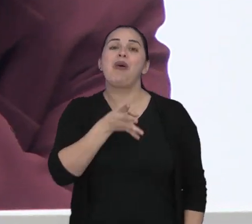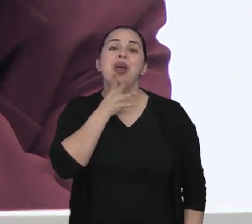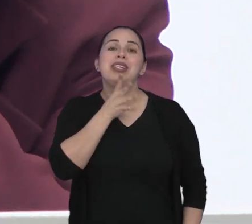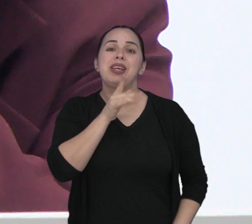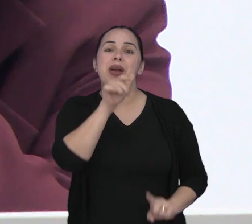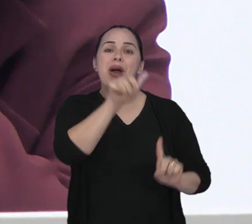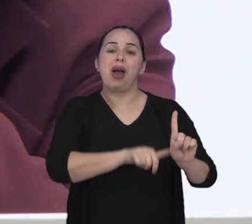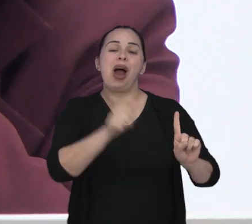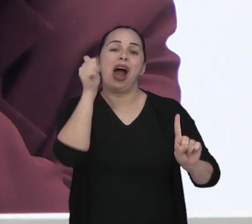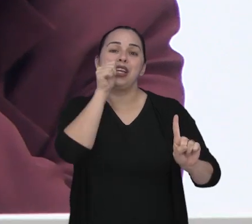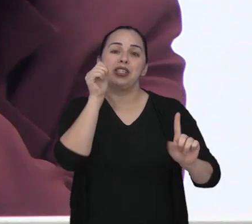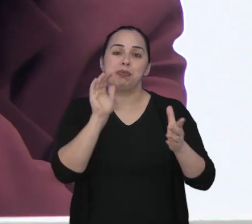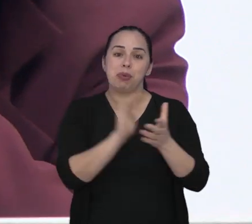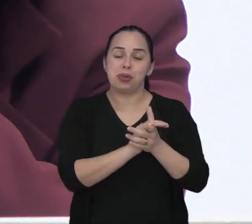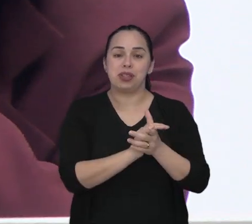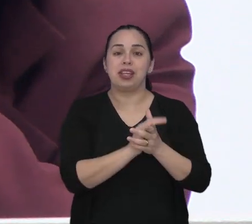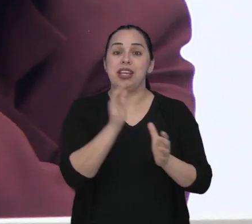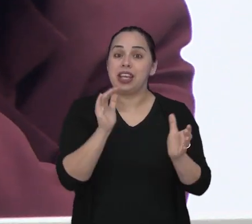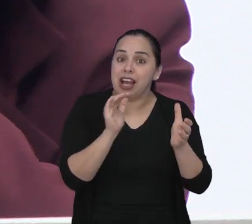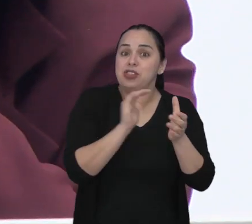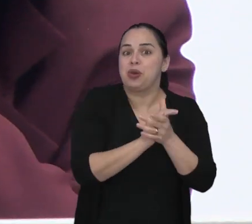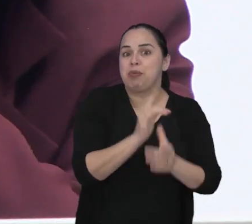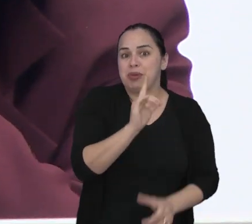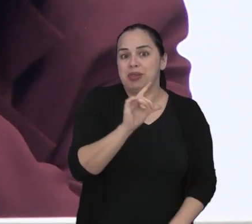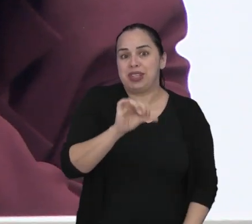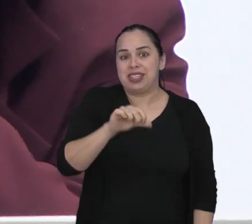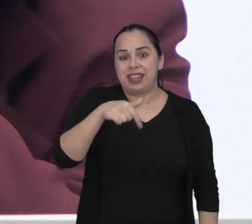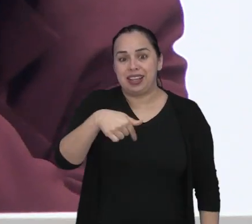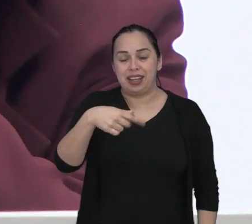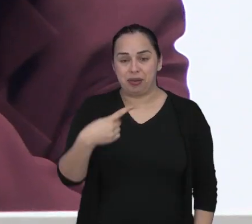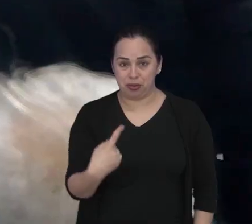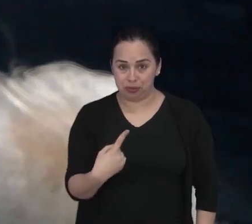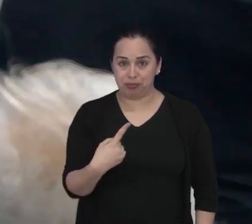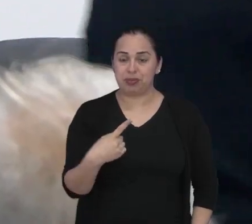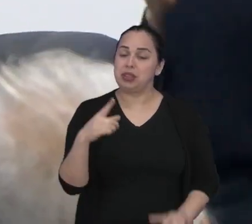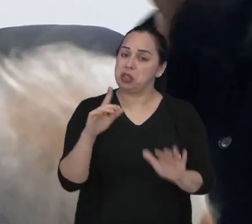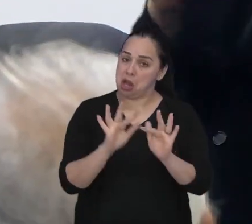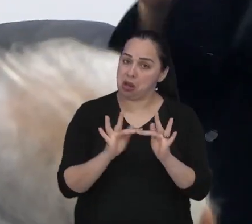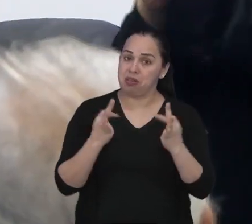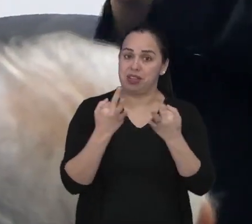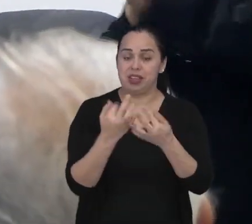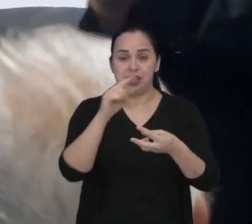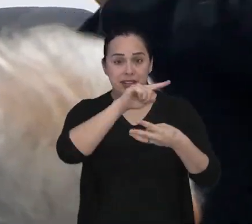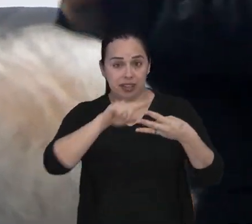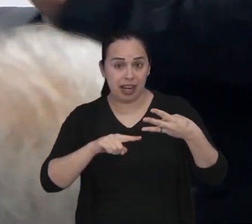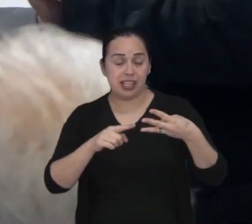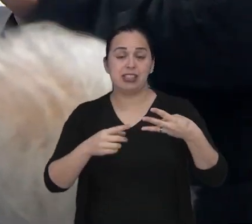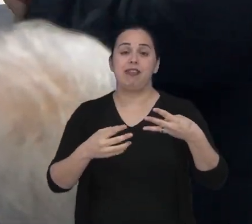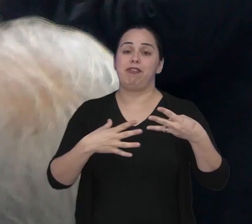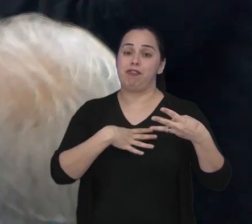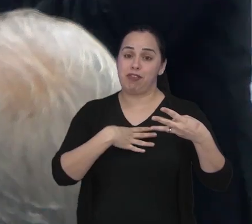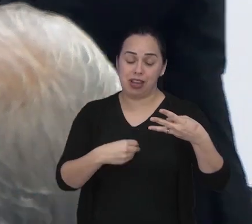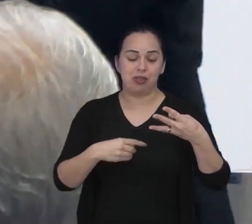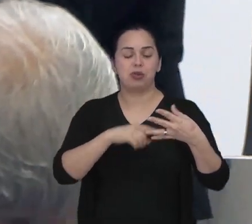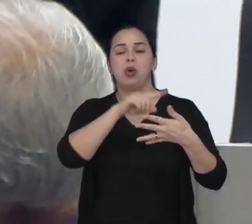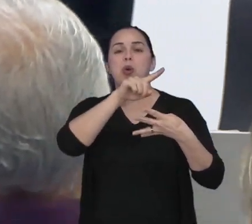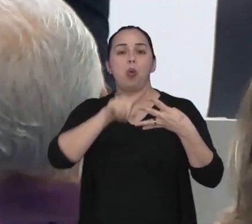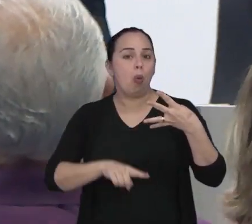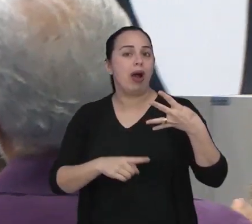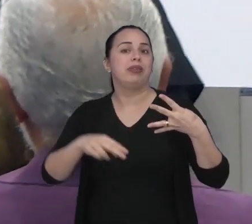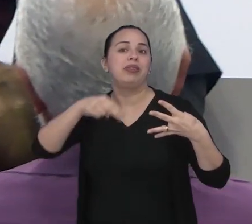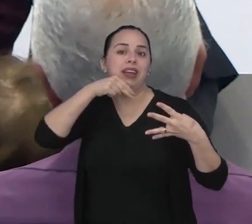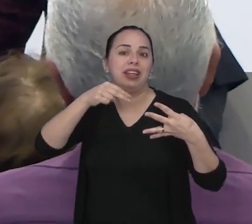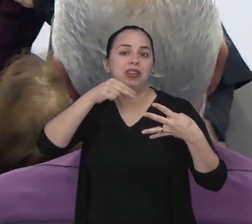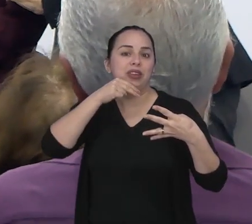conheceu a esposa Nair, com quem casou em 1971, e construiu uma família com três filhos, quatro